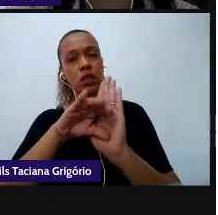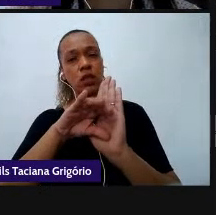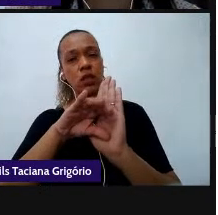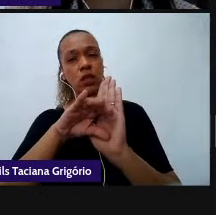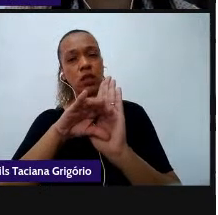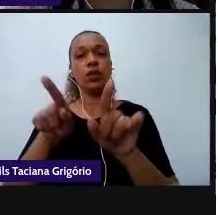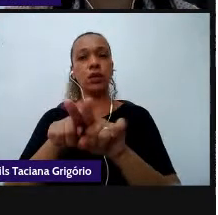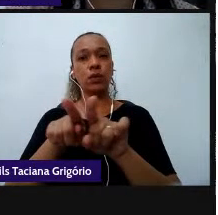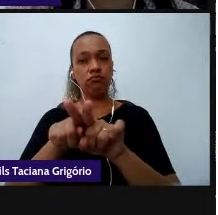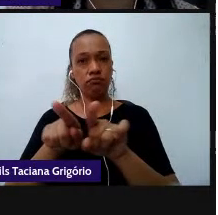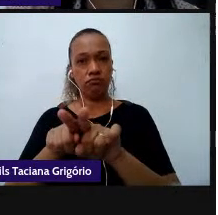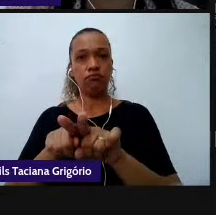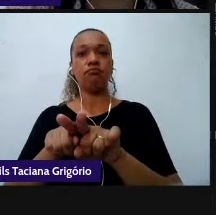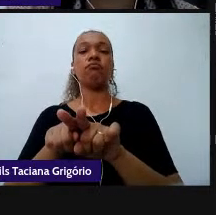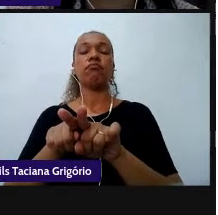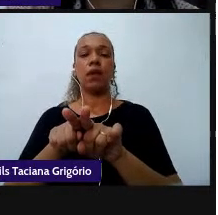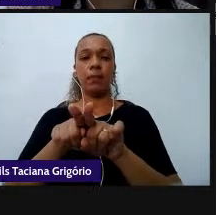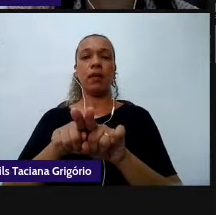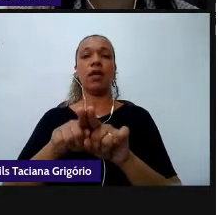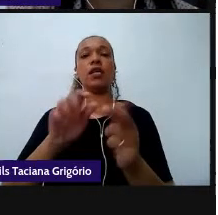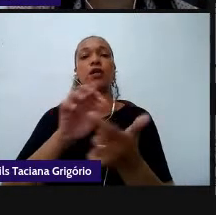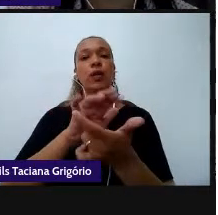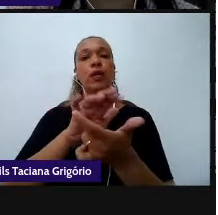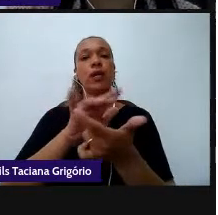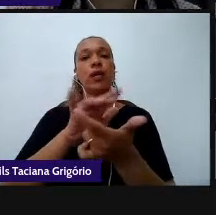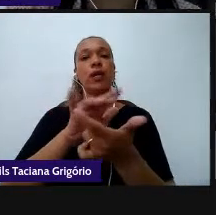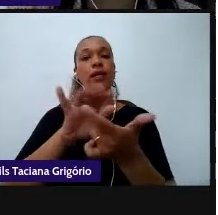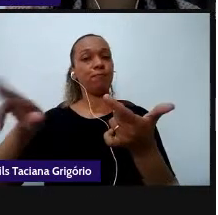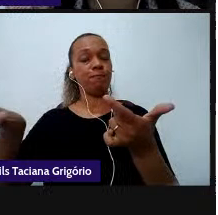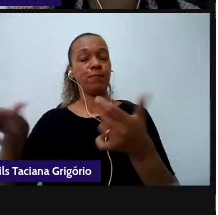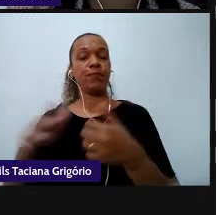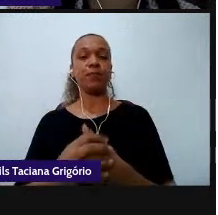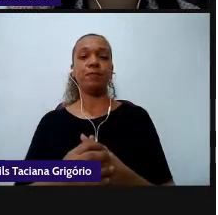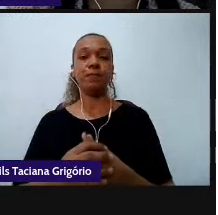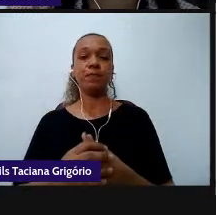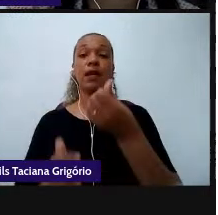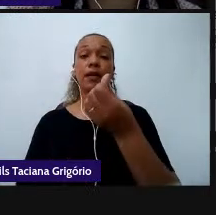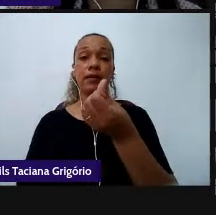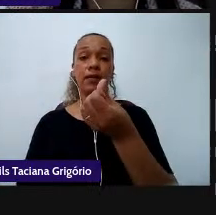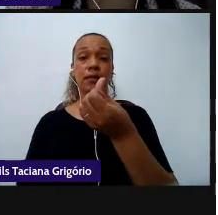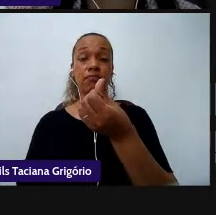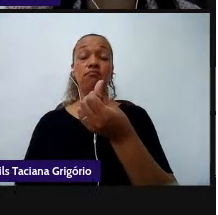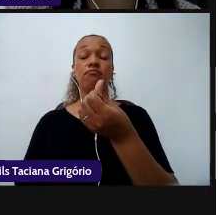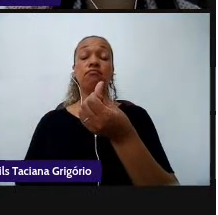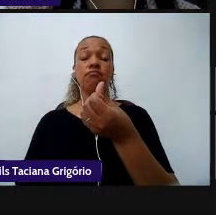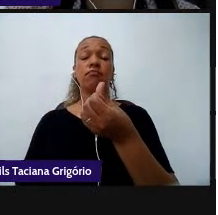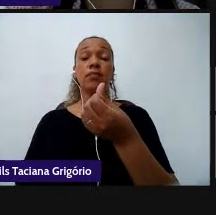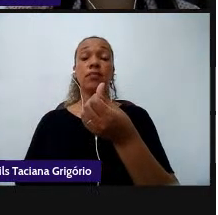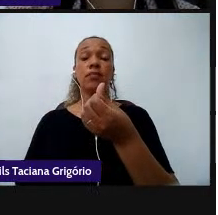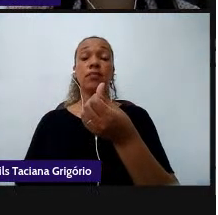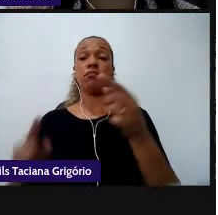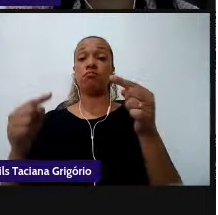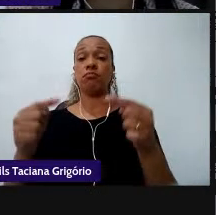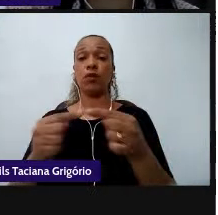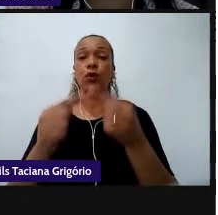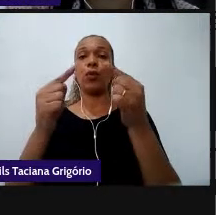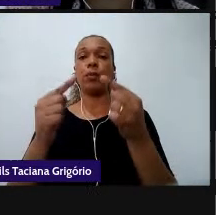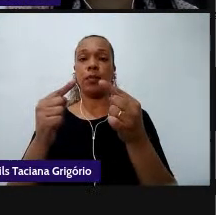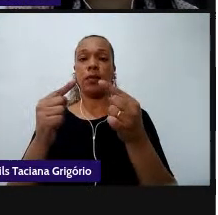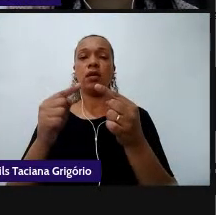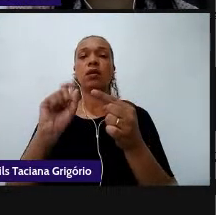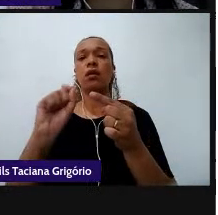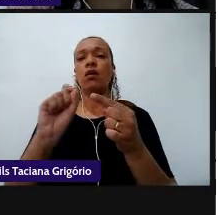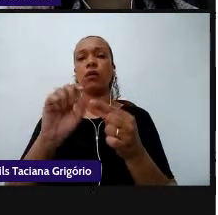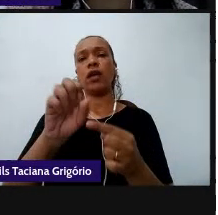também nos multiletramentos a competência 6 ela vem tratando da apreciação estética das diversas